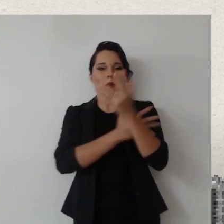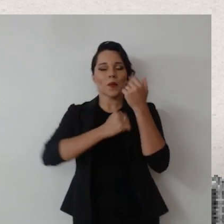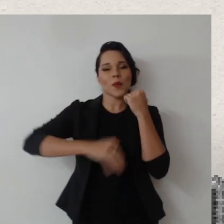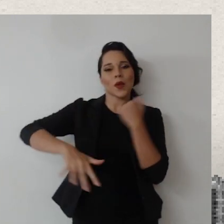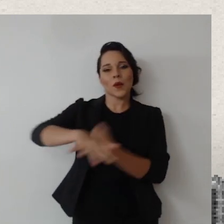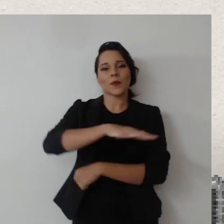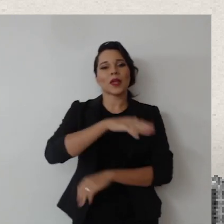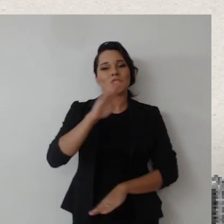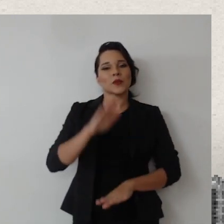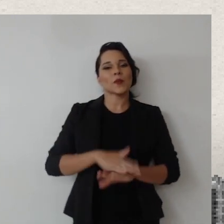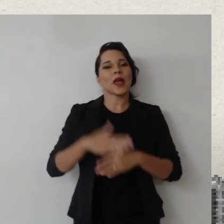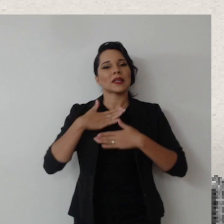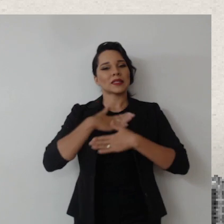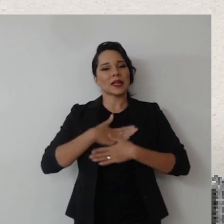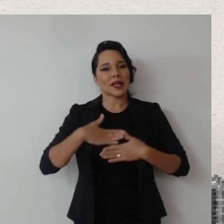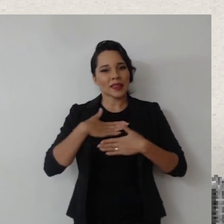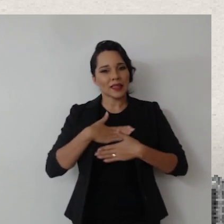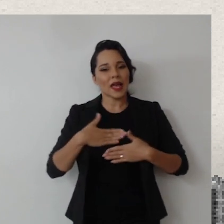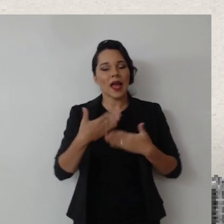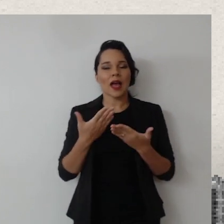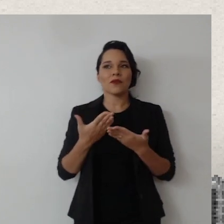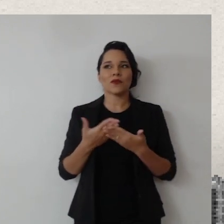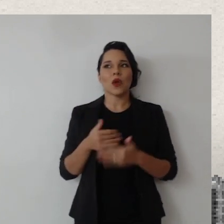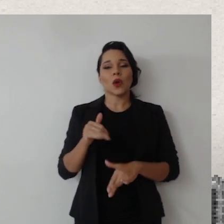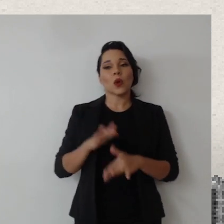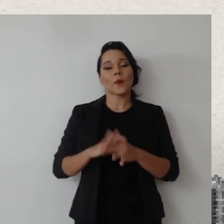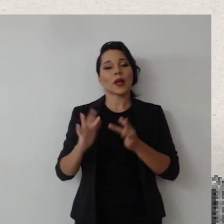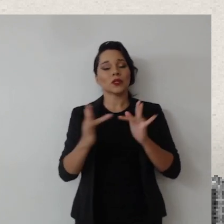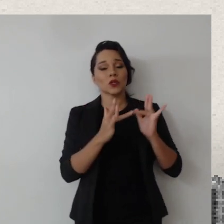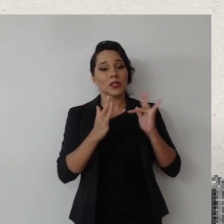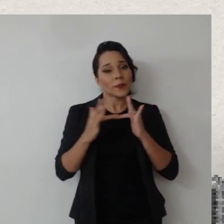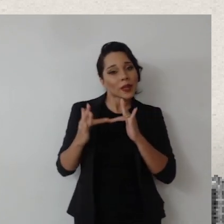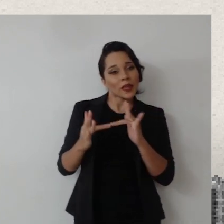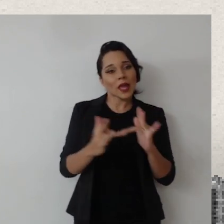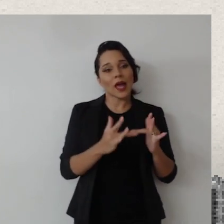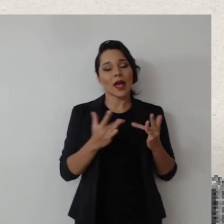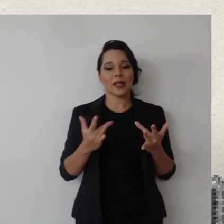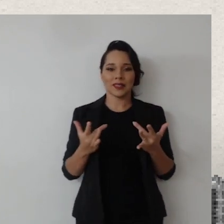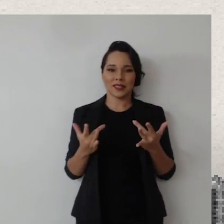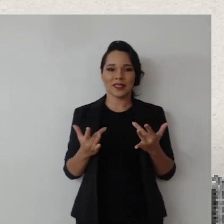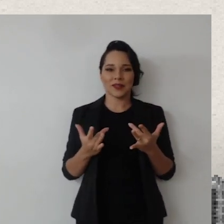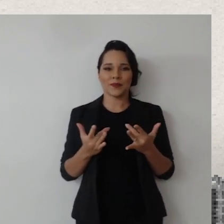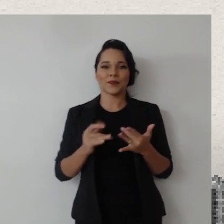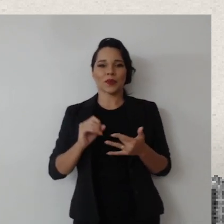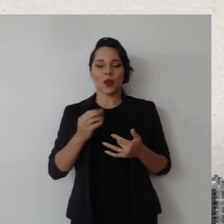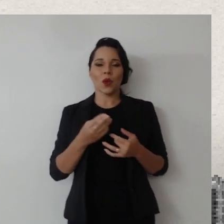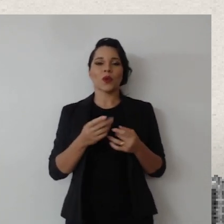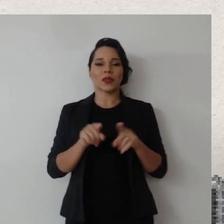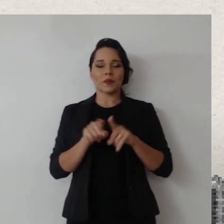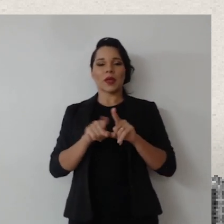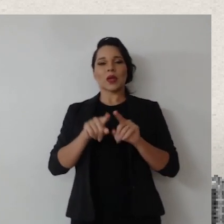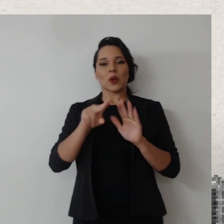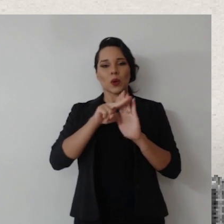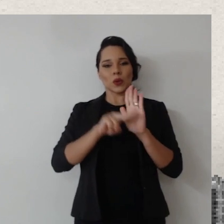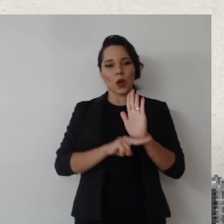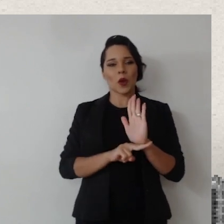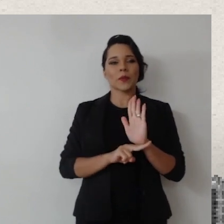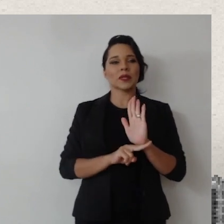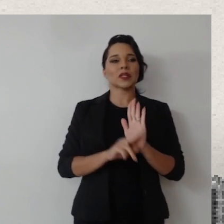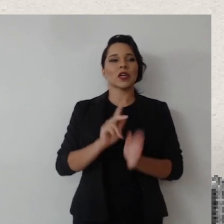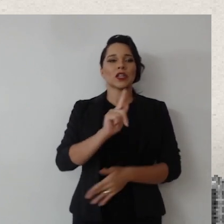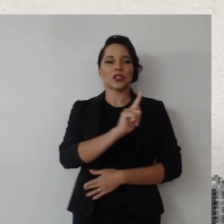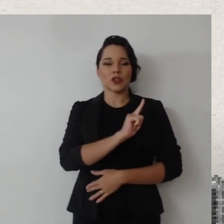ambiente mais agradável, com uma maior sociabilidade, com normas de